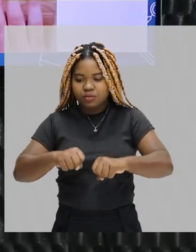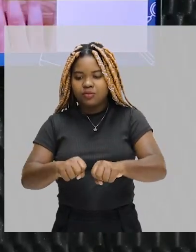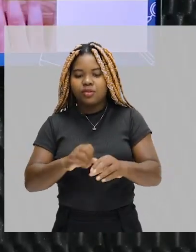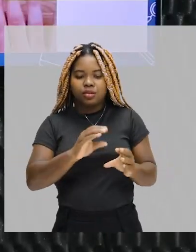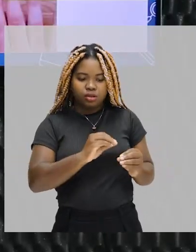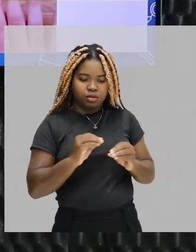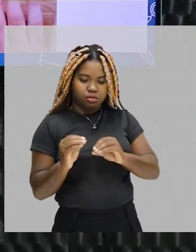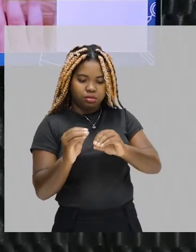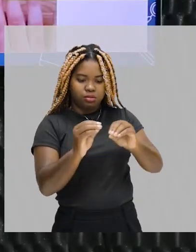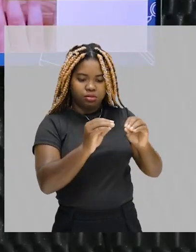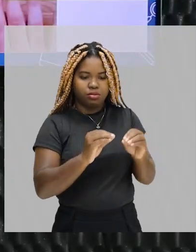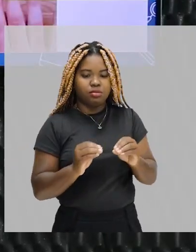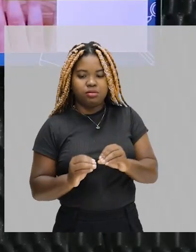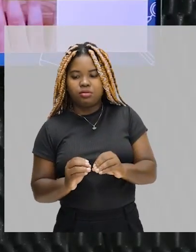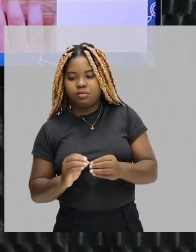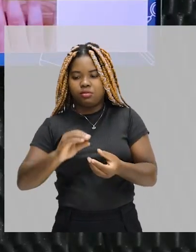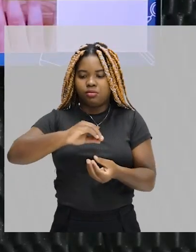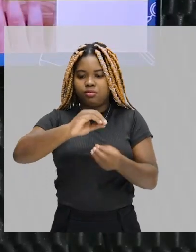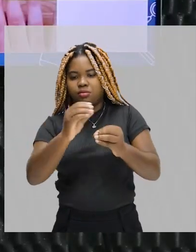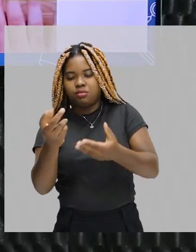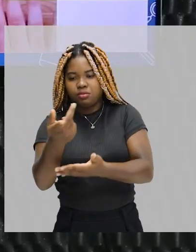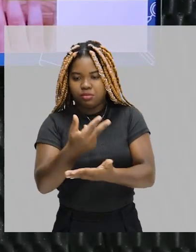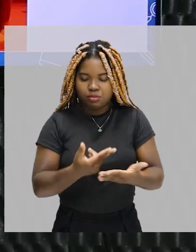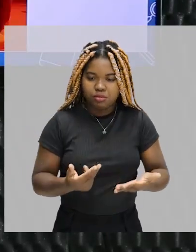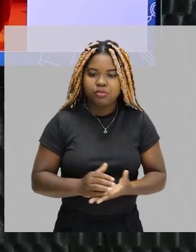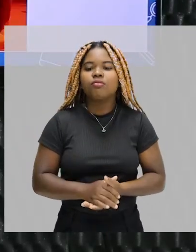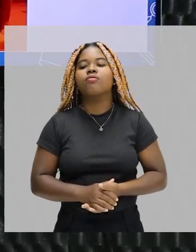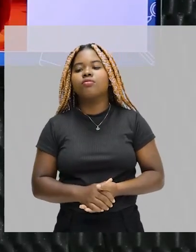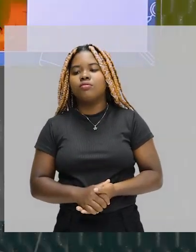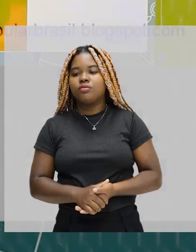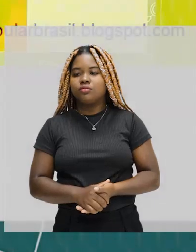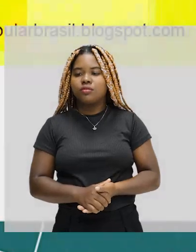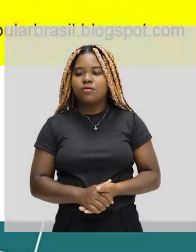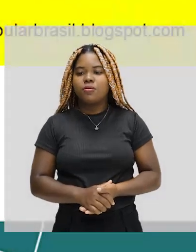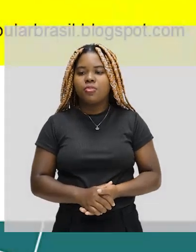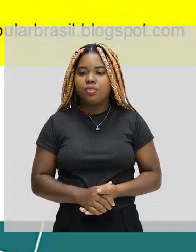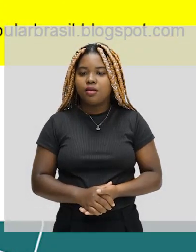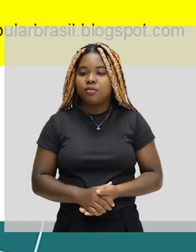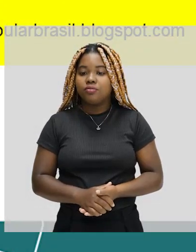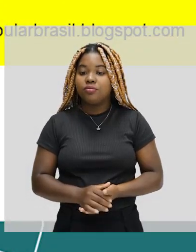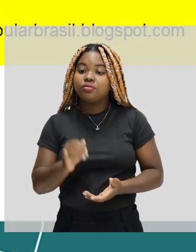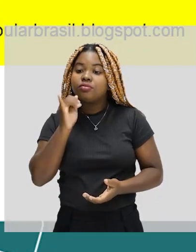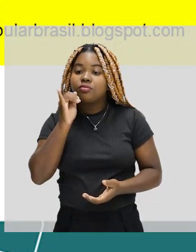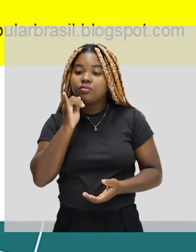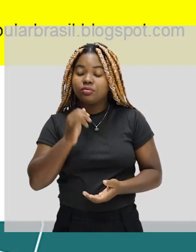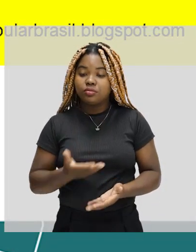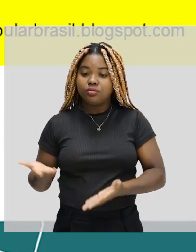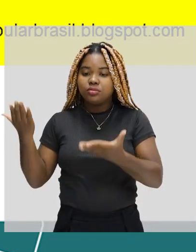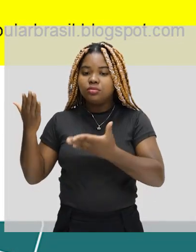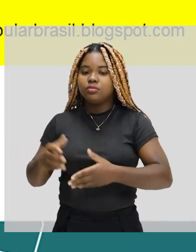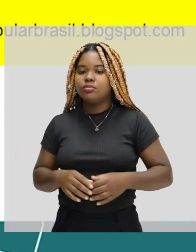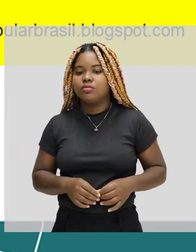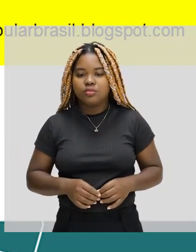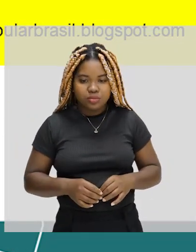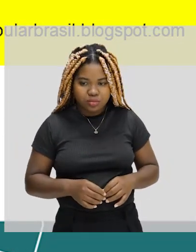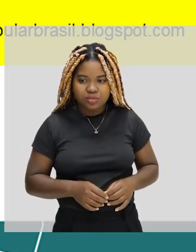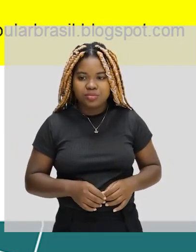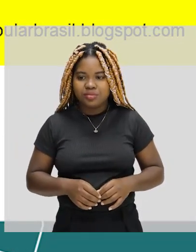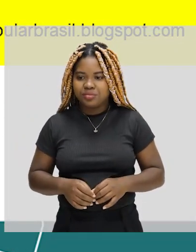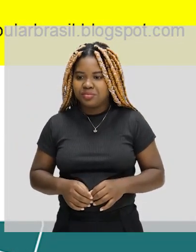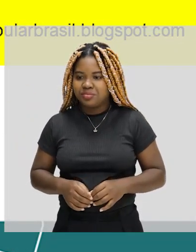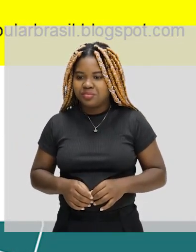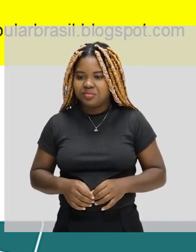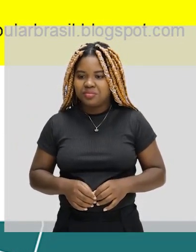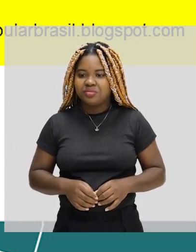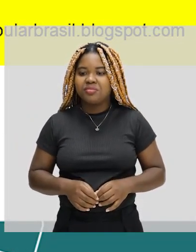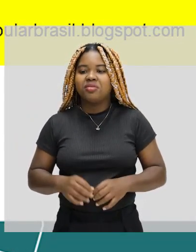até reestruturar esse processo de modelagem. Aquilo que eu falei para vocês, nossa cerâmica,